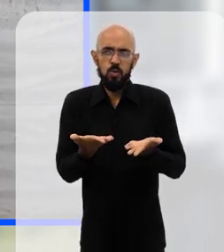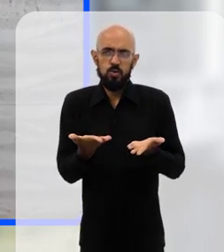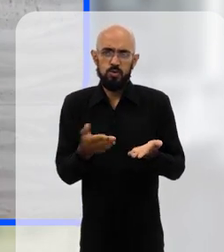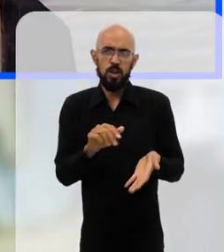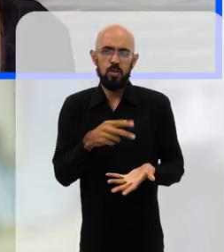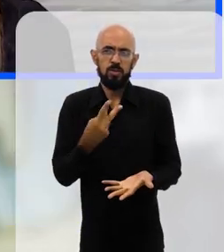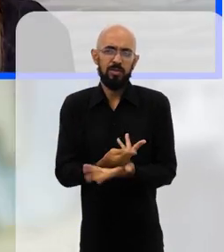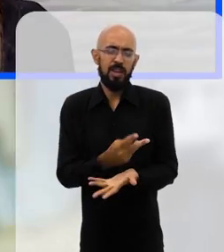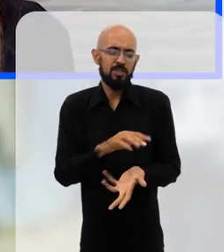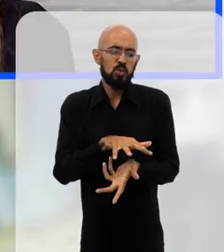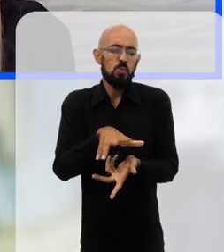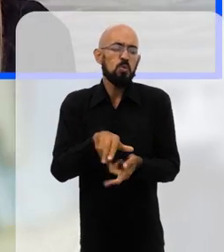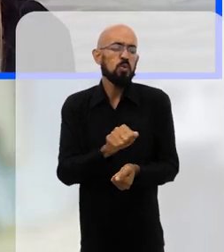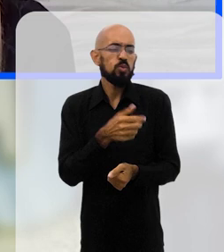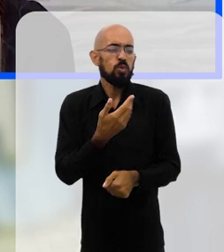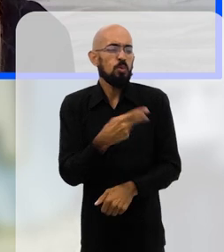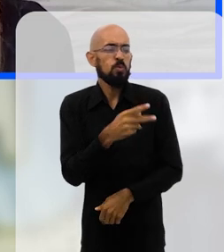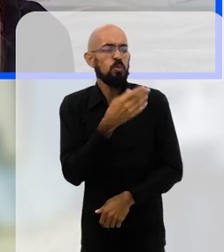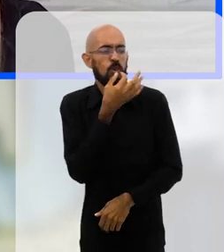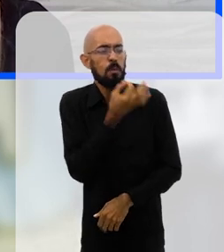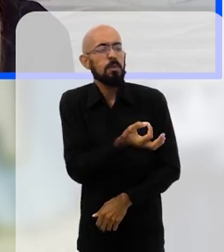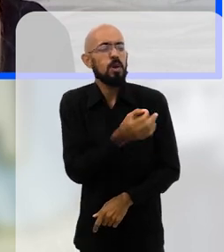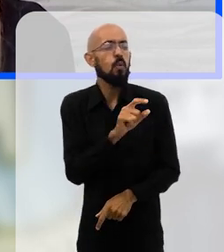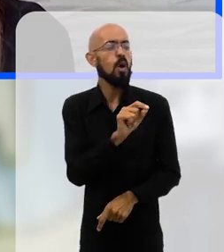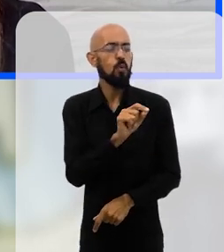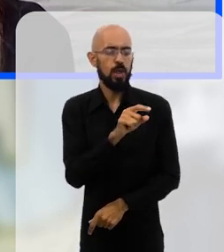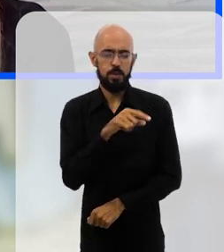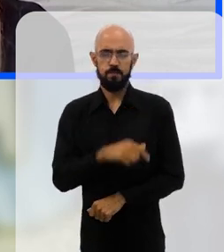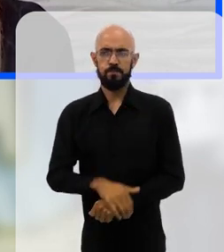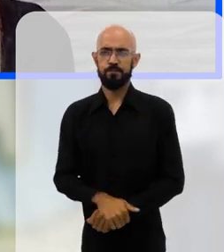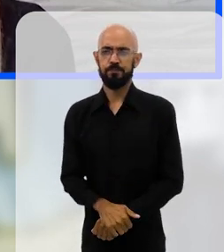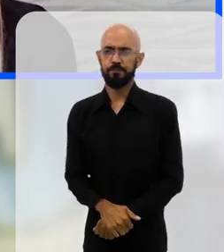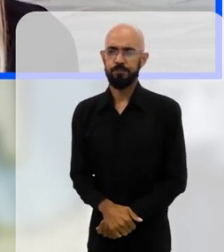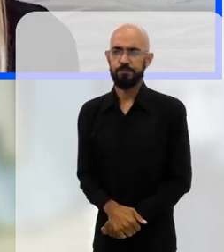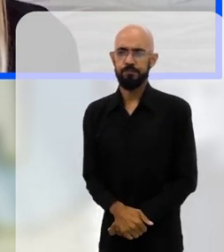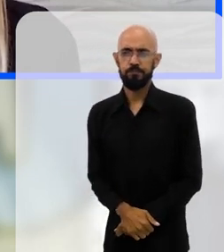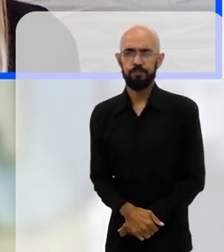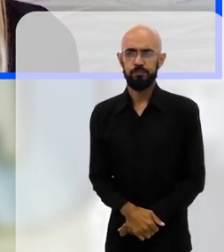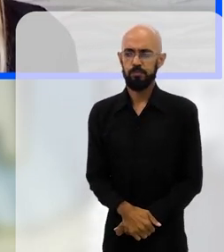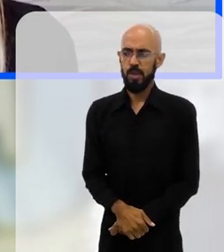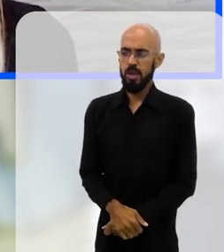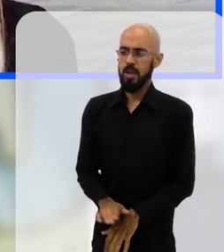mundialmente, qual a sua opinião, né, baseada nos dados do relatório?